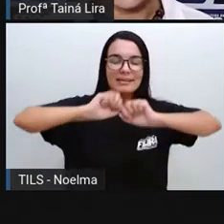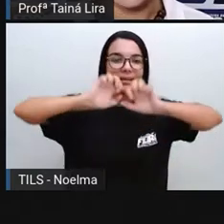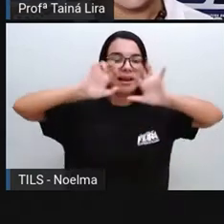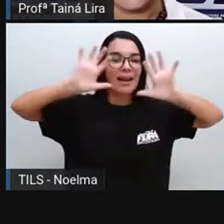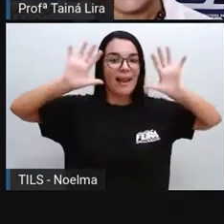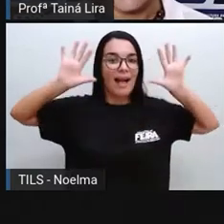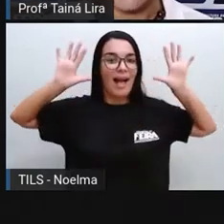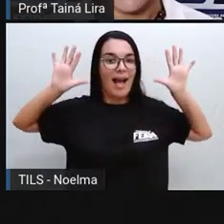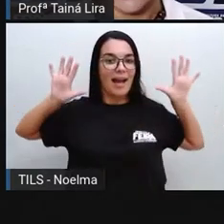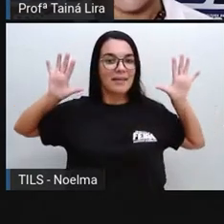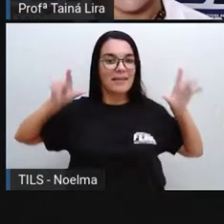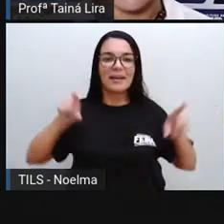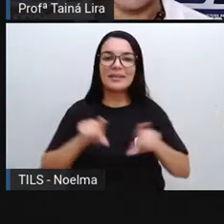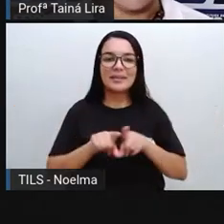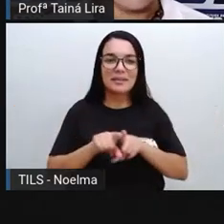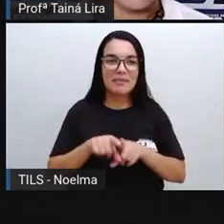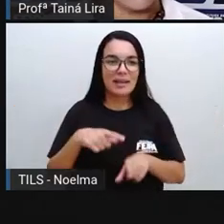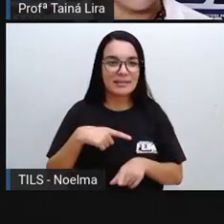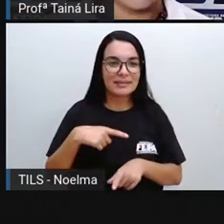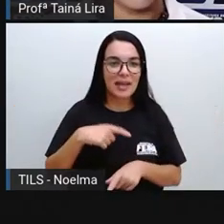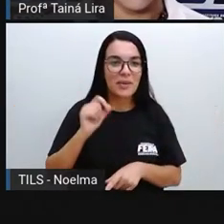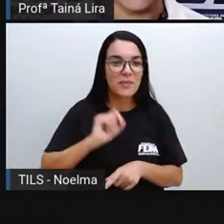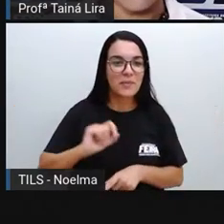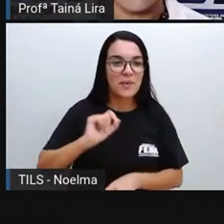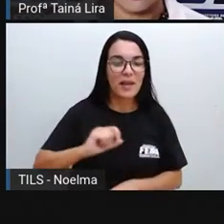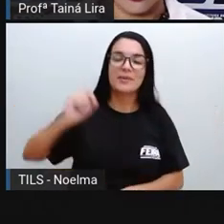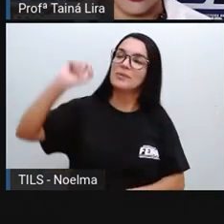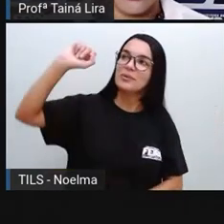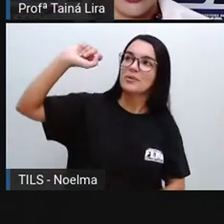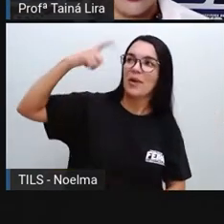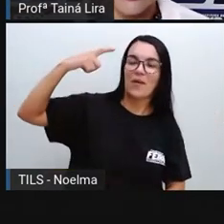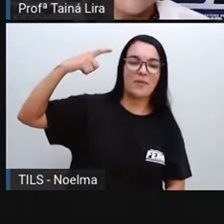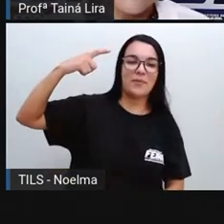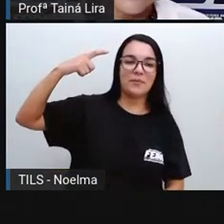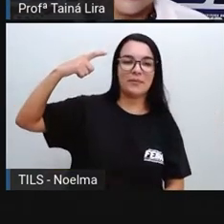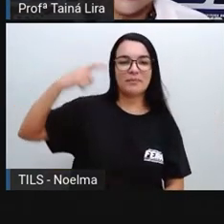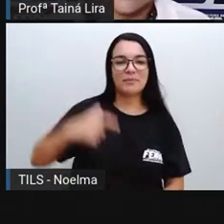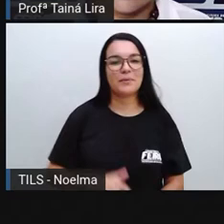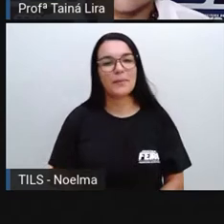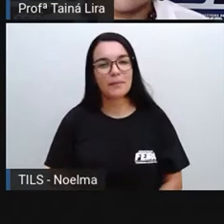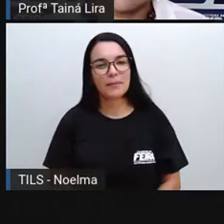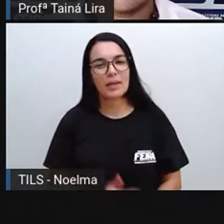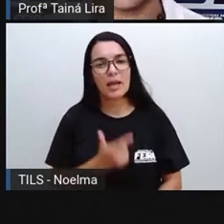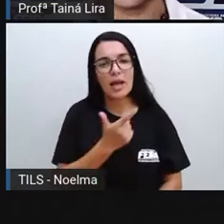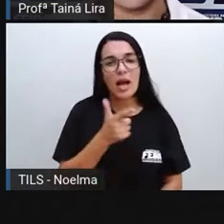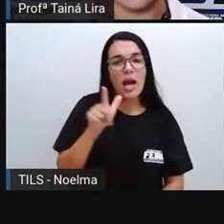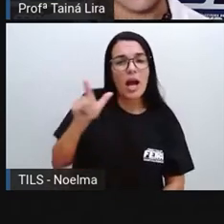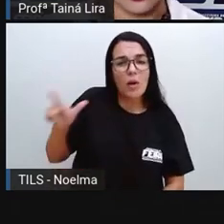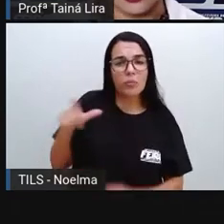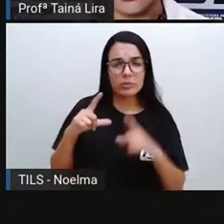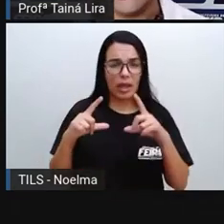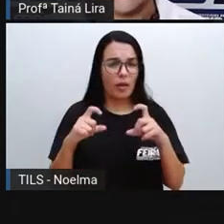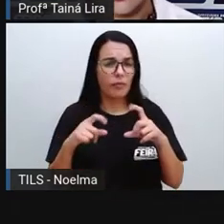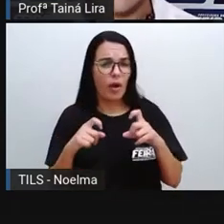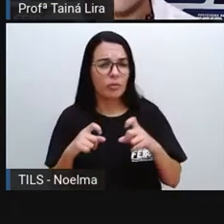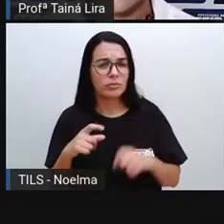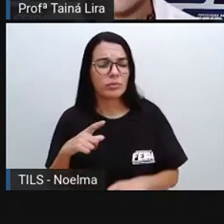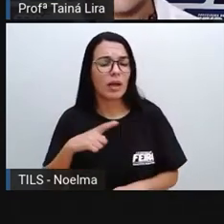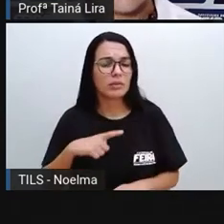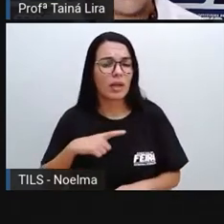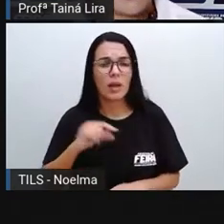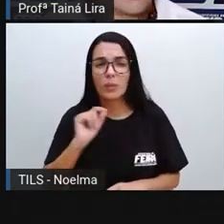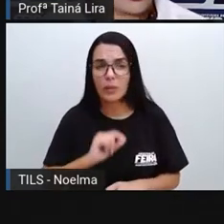E ela é iluminada aí pela luz do sol, tá bom? Diferente da noite, tá?